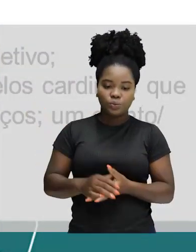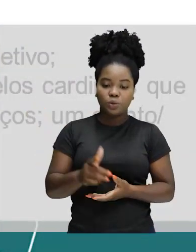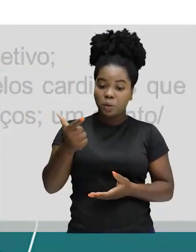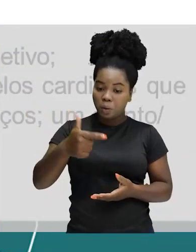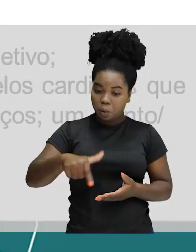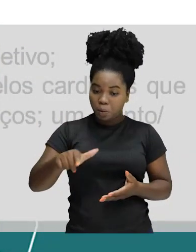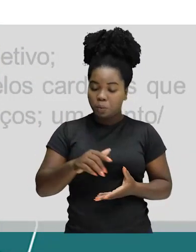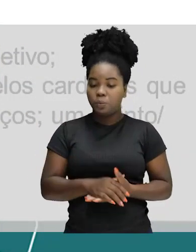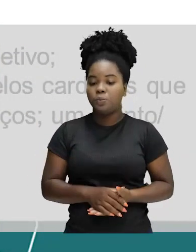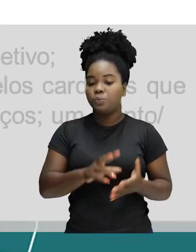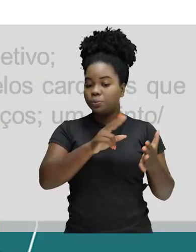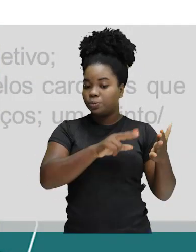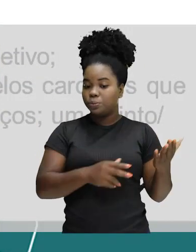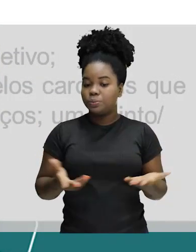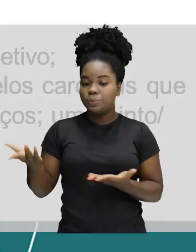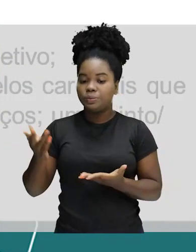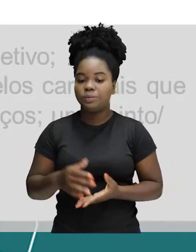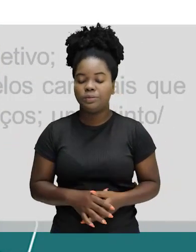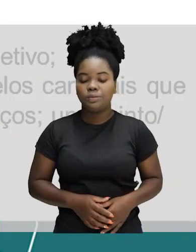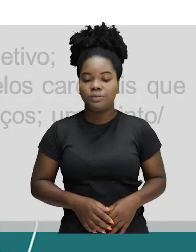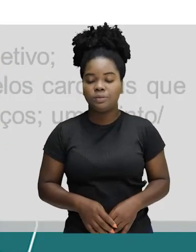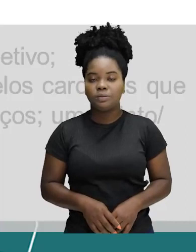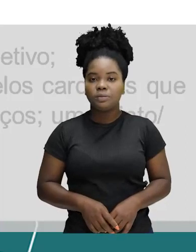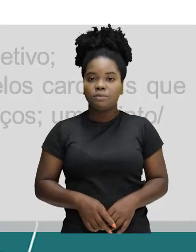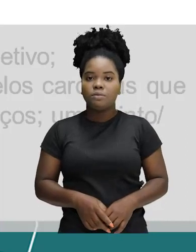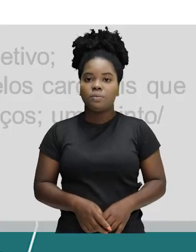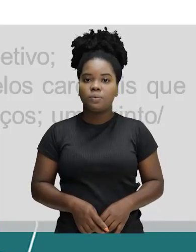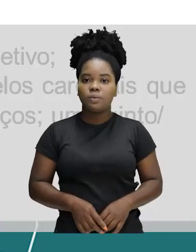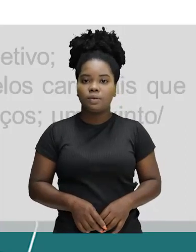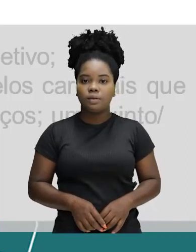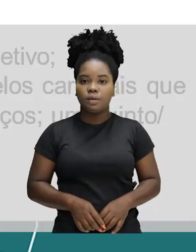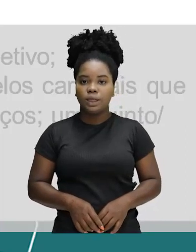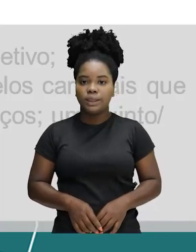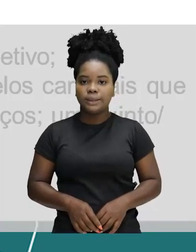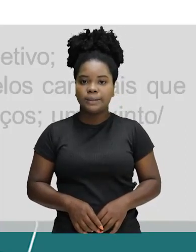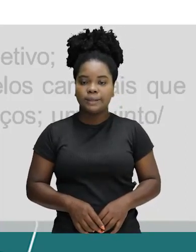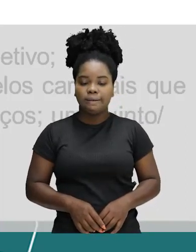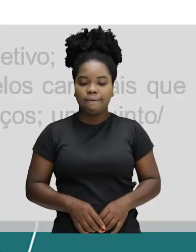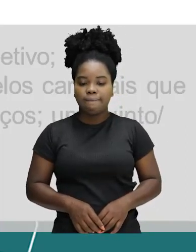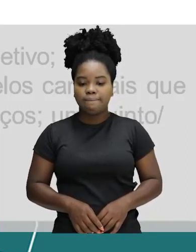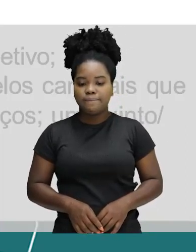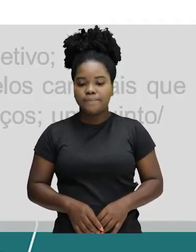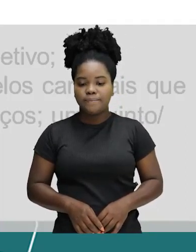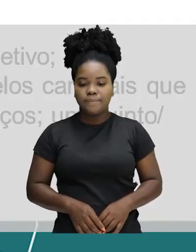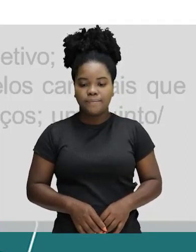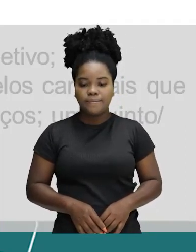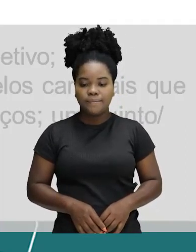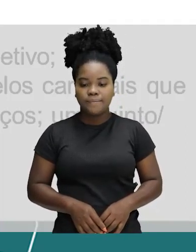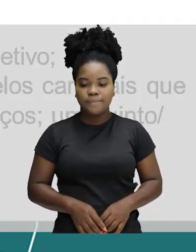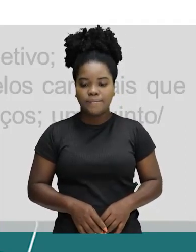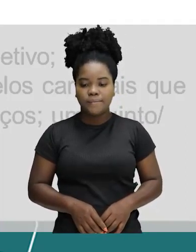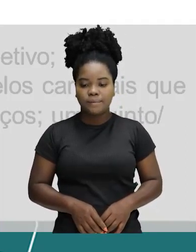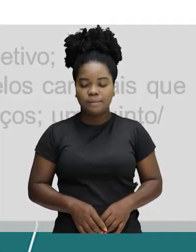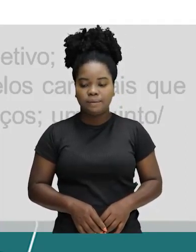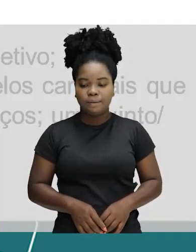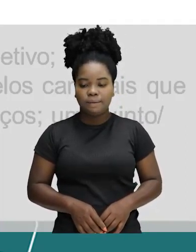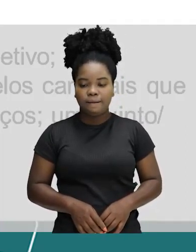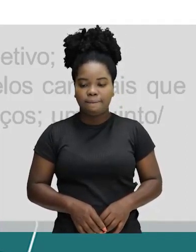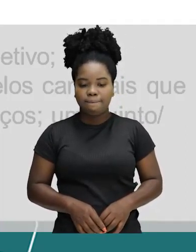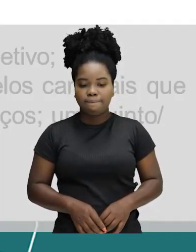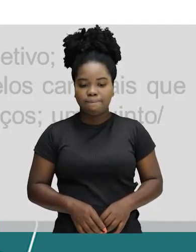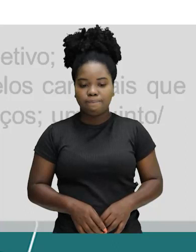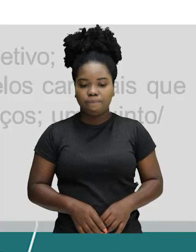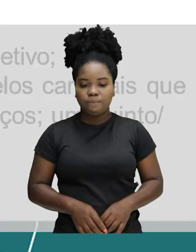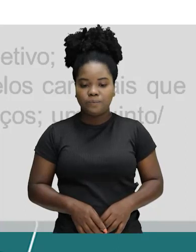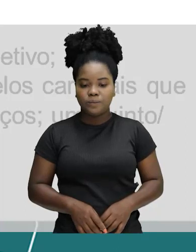Continuando ainda sobre a flexão dos numerais. Apenas os cardinais terminados em ão, como milhão, milhões. Os terminados em